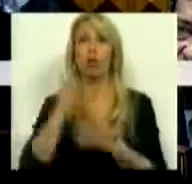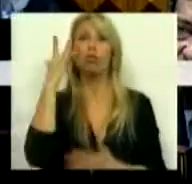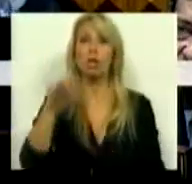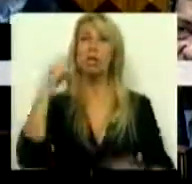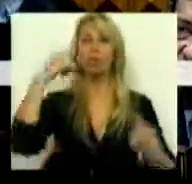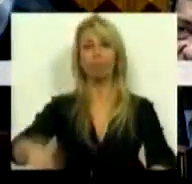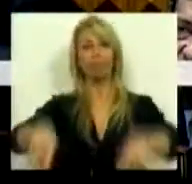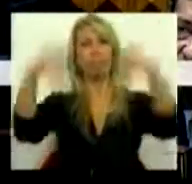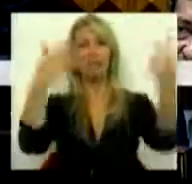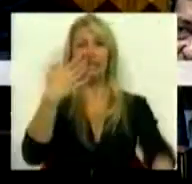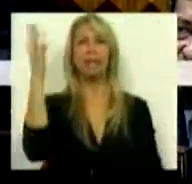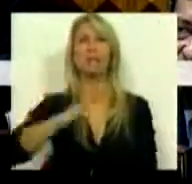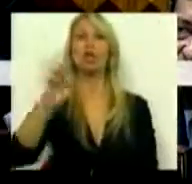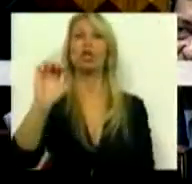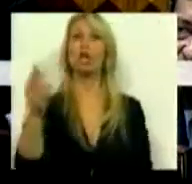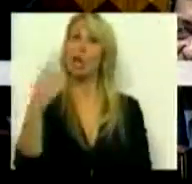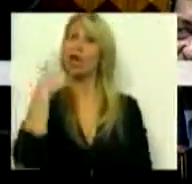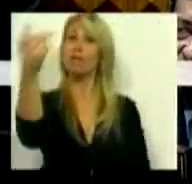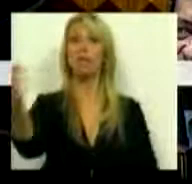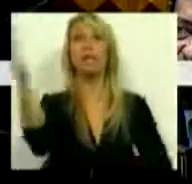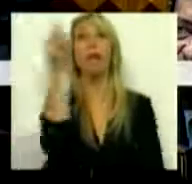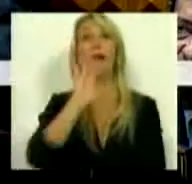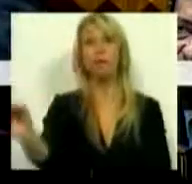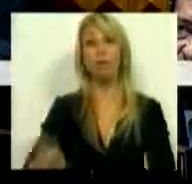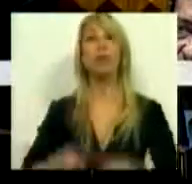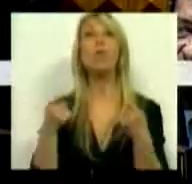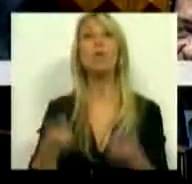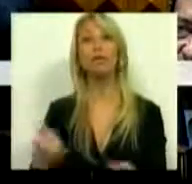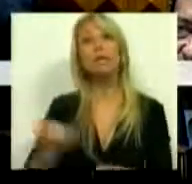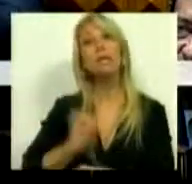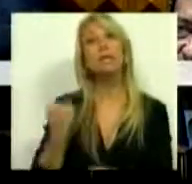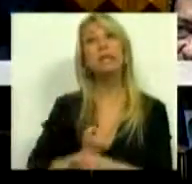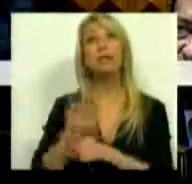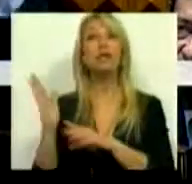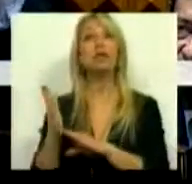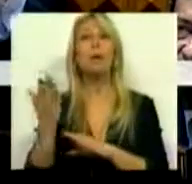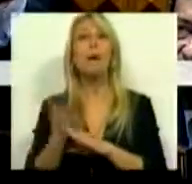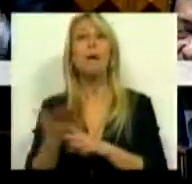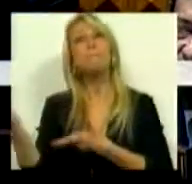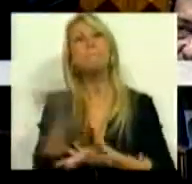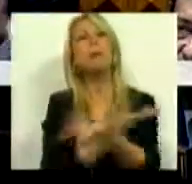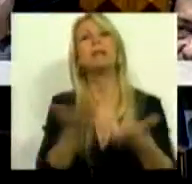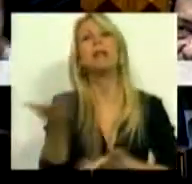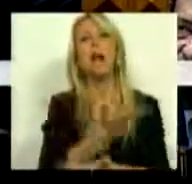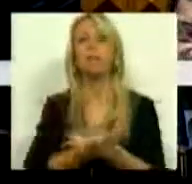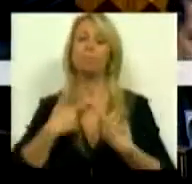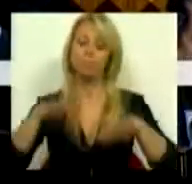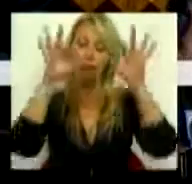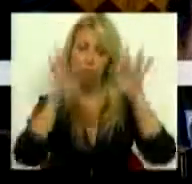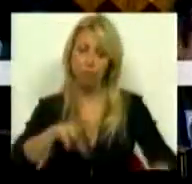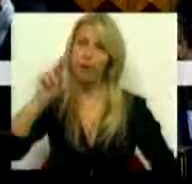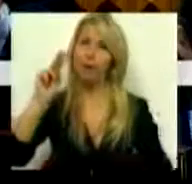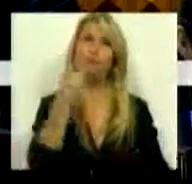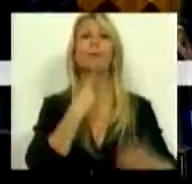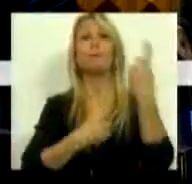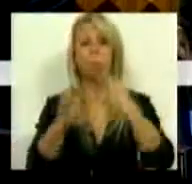milhões de euros na França para um investimento de serviços partilhados. Eu termino com duas perguntas, Sr. Presidente. E essas